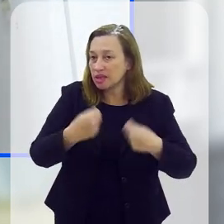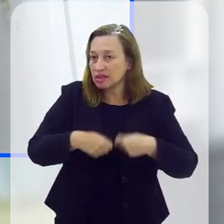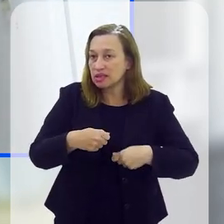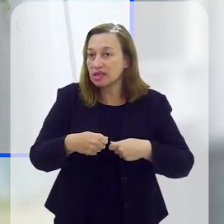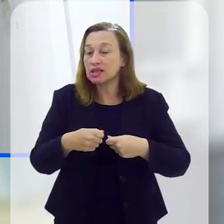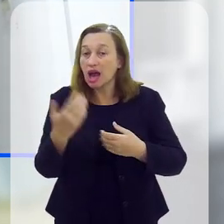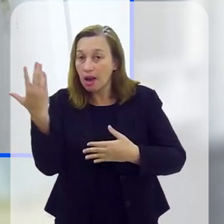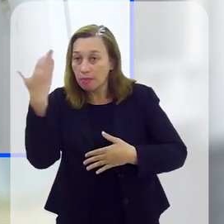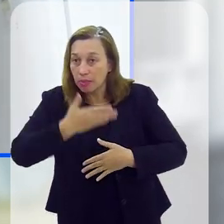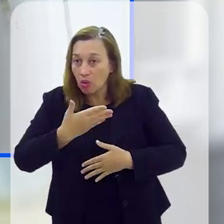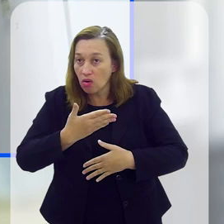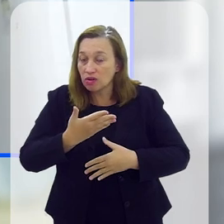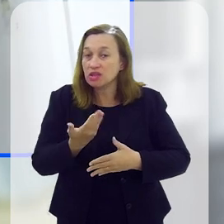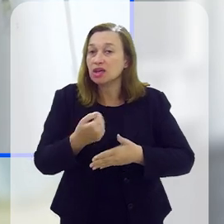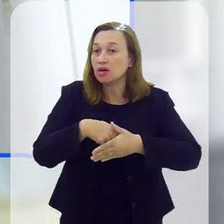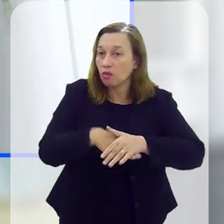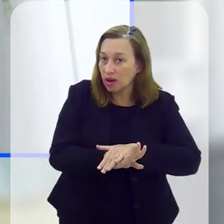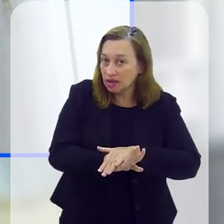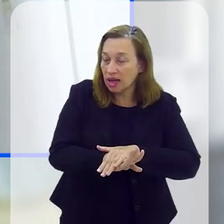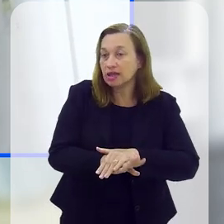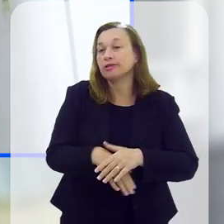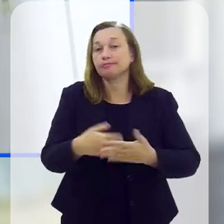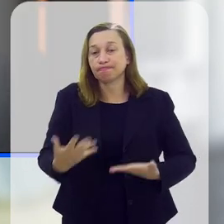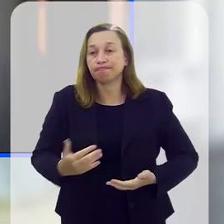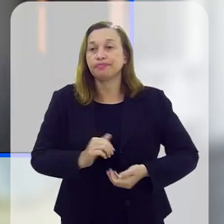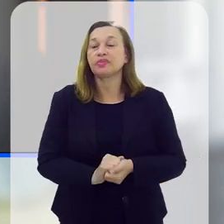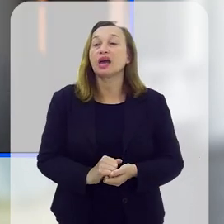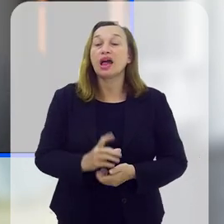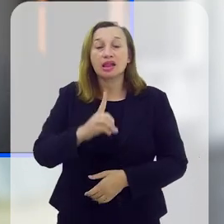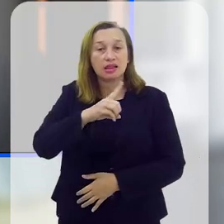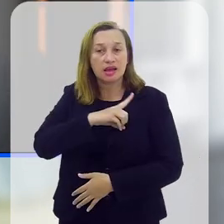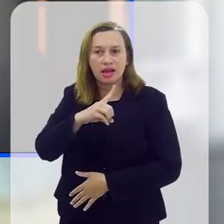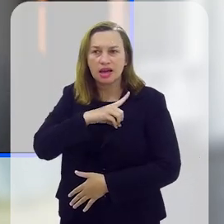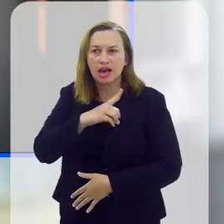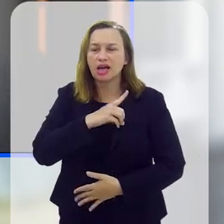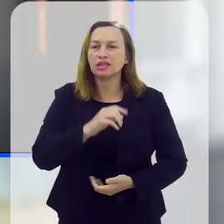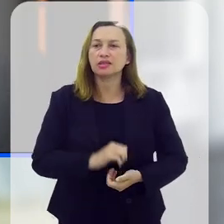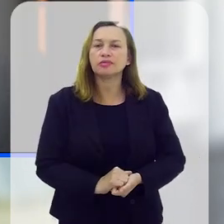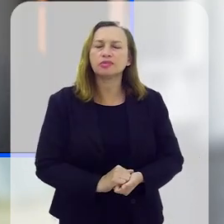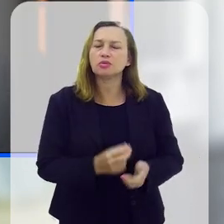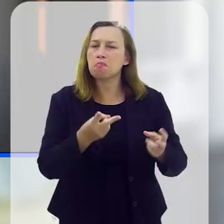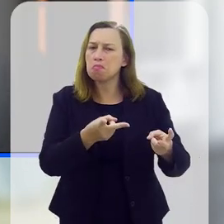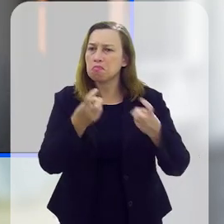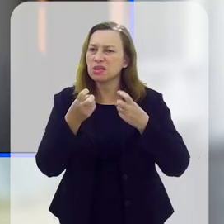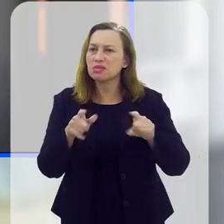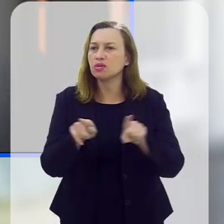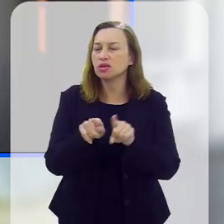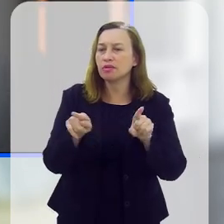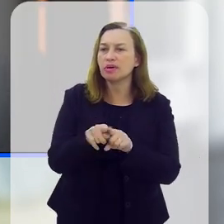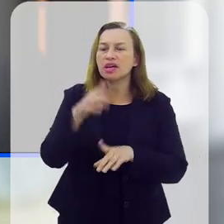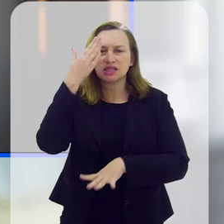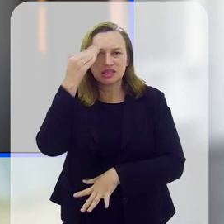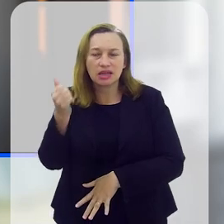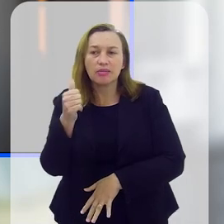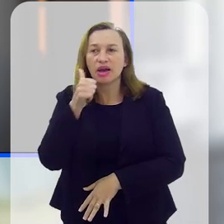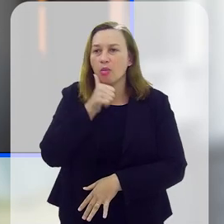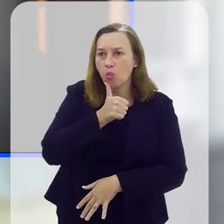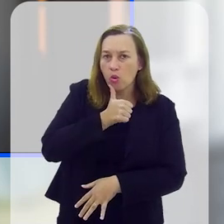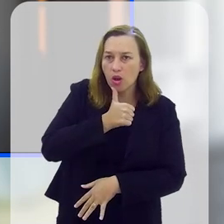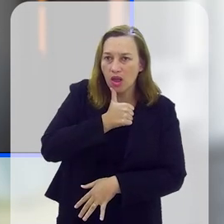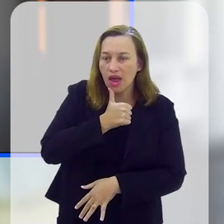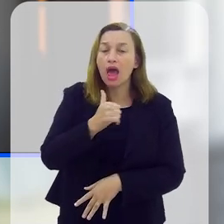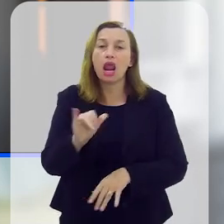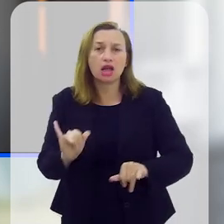a prova e a fonte dessa divulgação. Delegada, a gente percebeu aqui também, sabe que a mulher